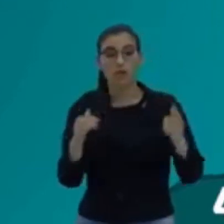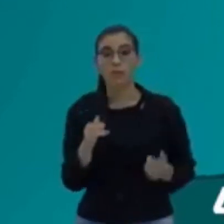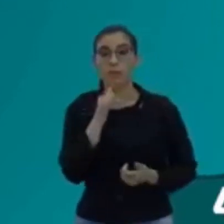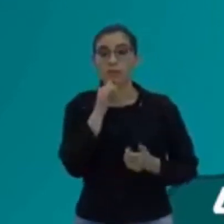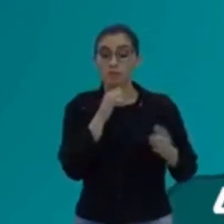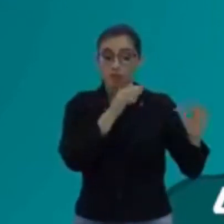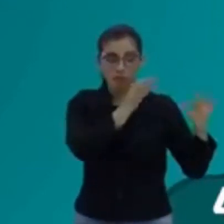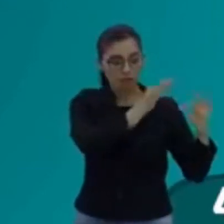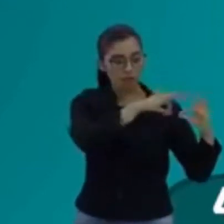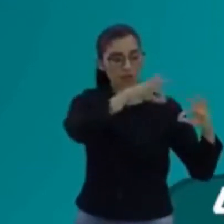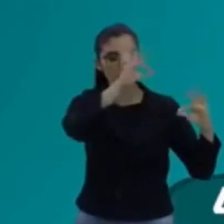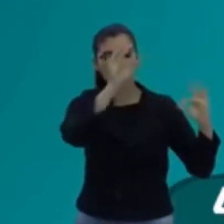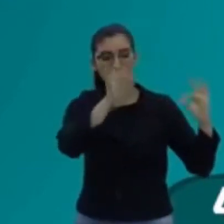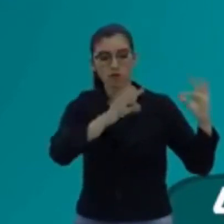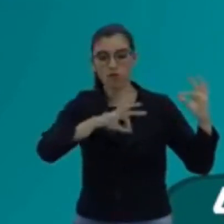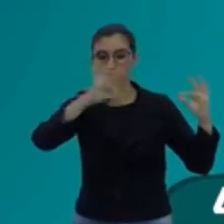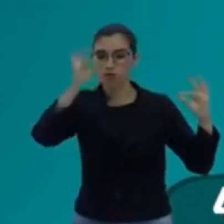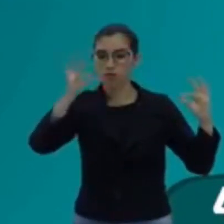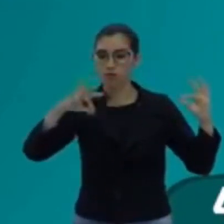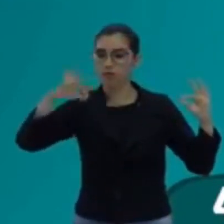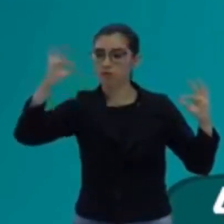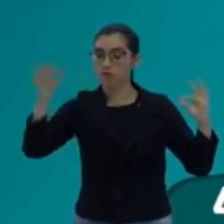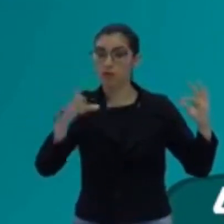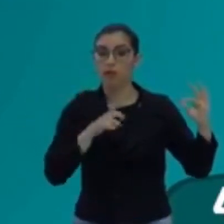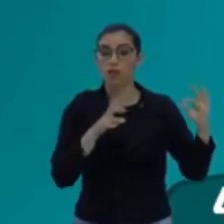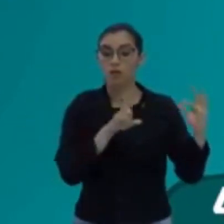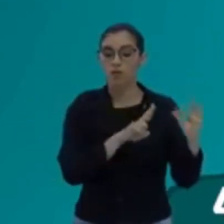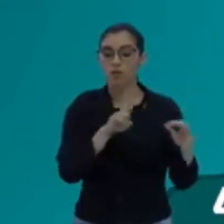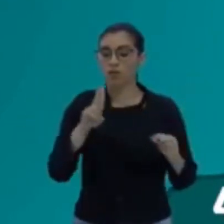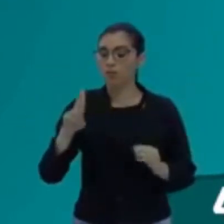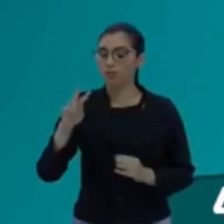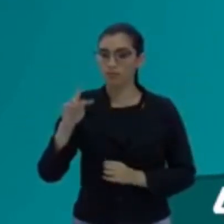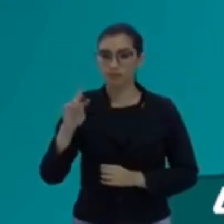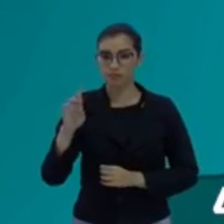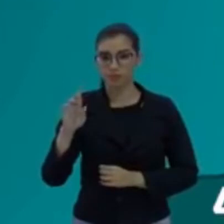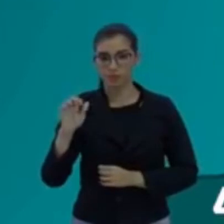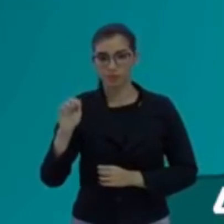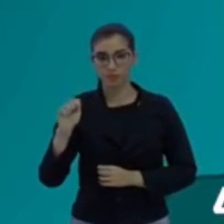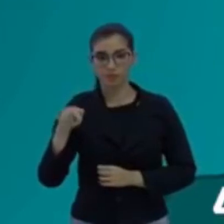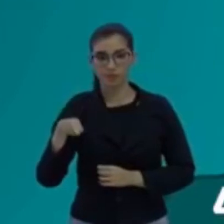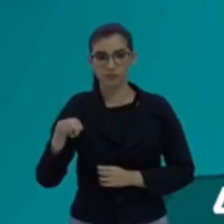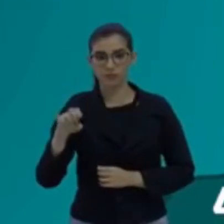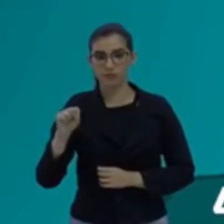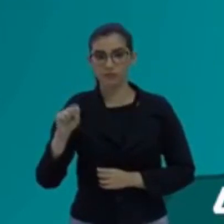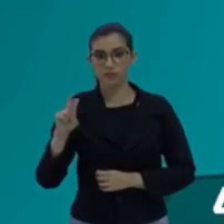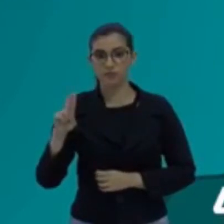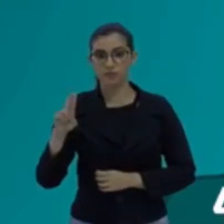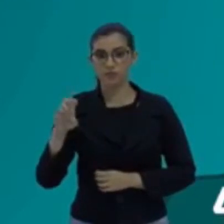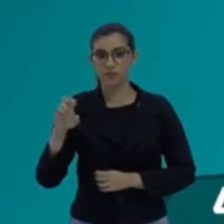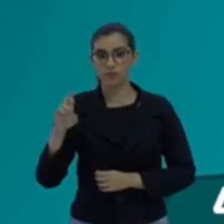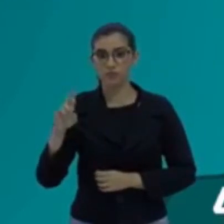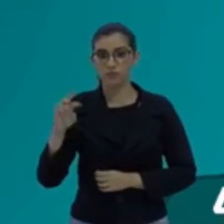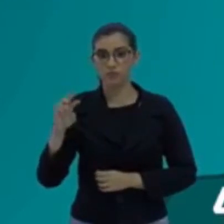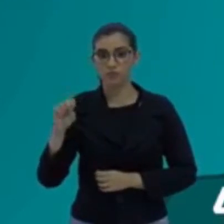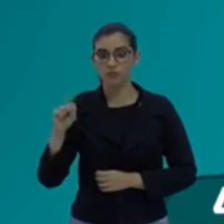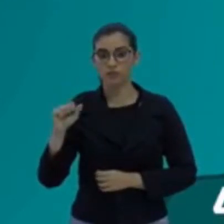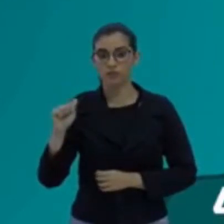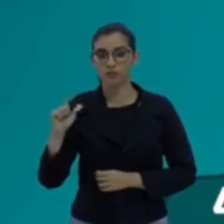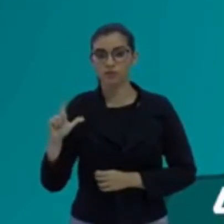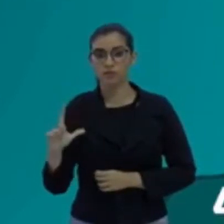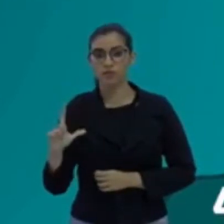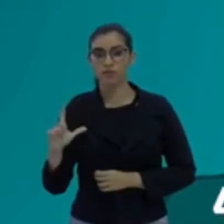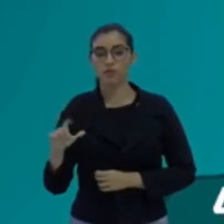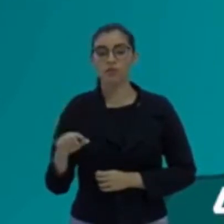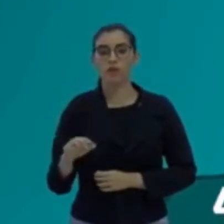uma onda transversal. Tudo bem? Então, vou ver uma das características, um negócio muito importante. Eu